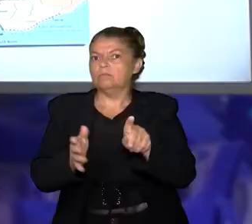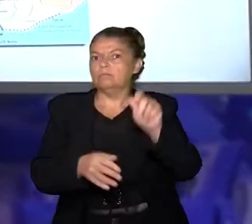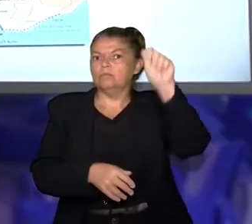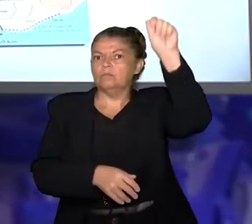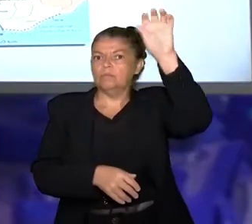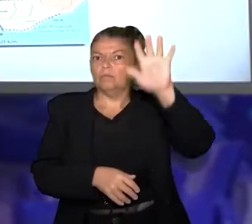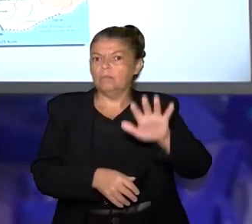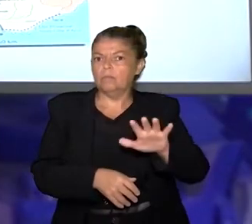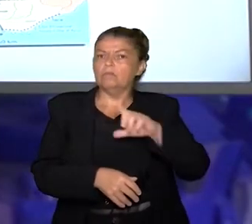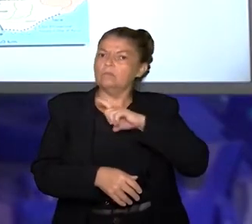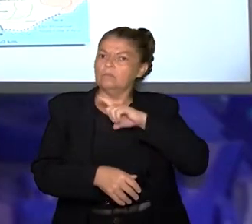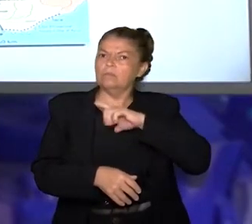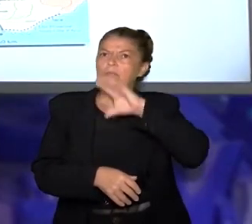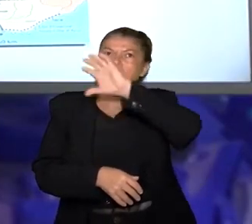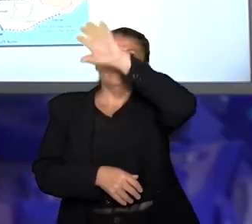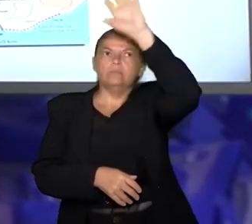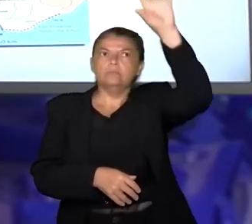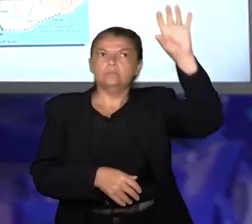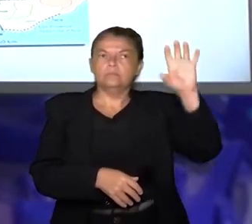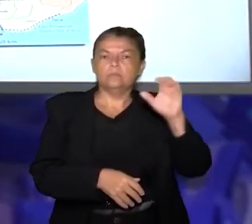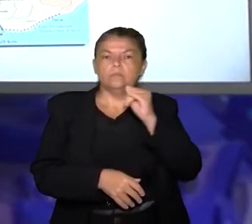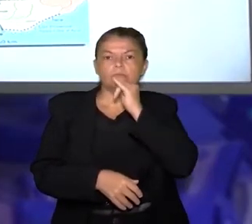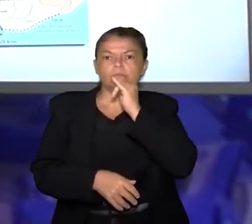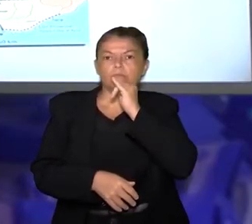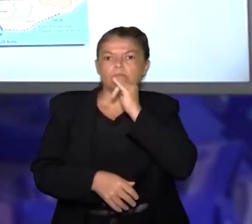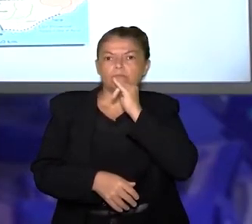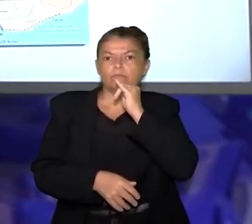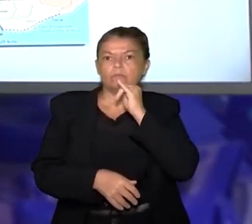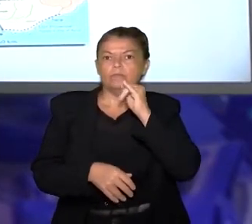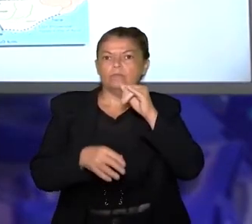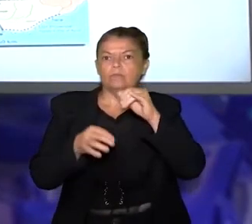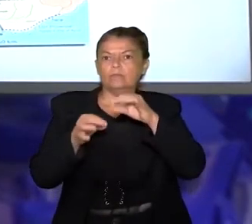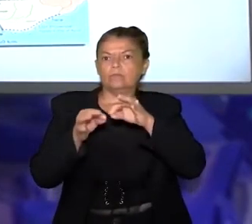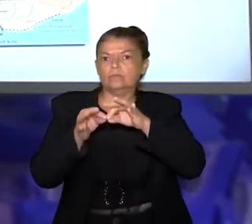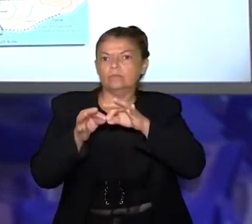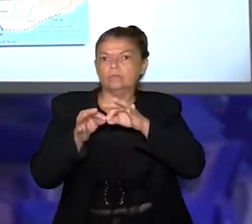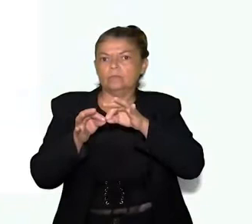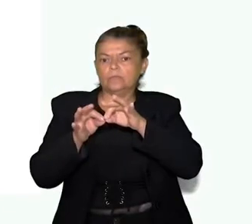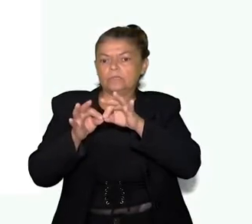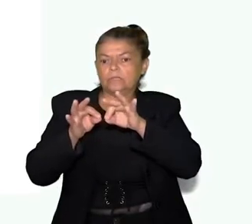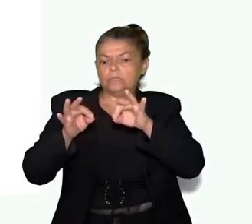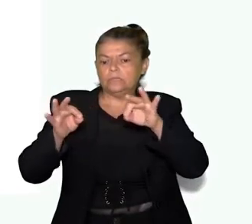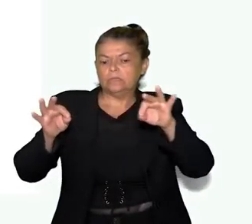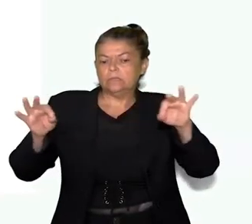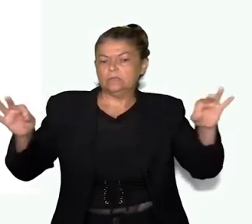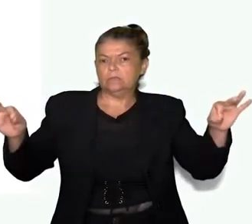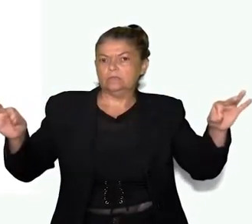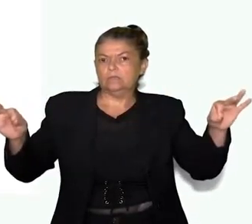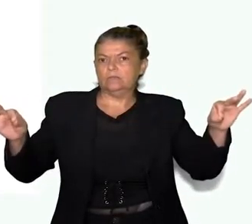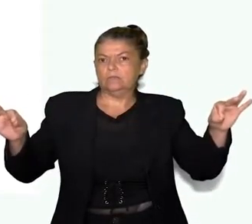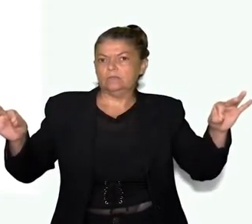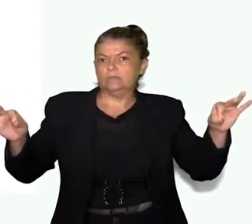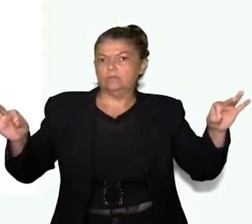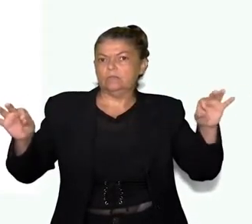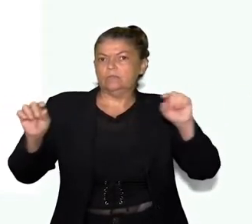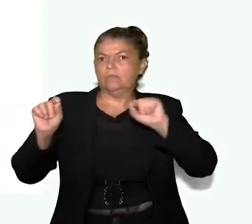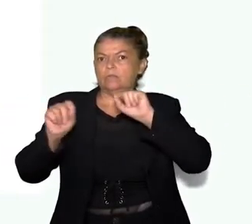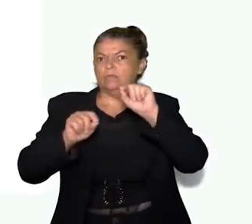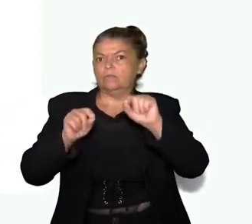com várias imagens, traços. Por exemplo, linha retas. O que são essas linhas retas? As linhas retas são